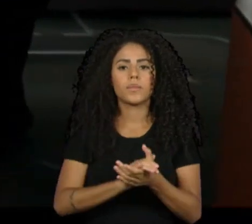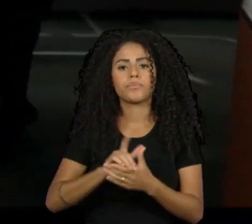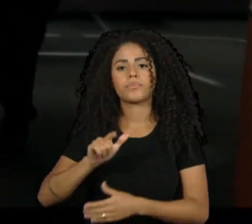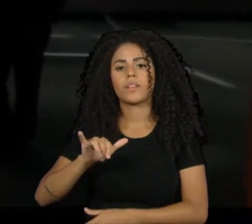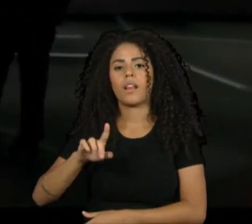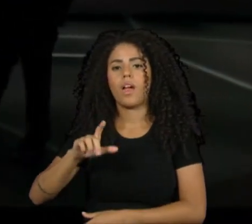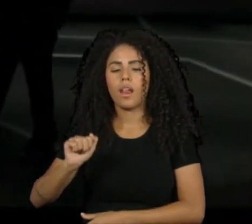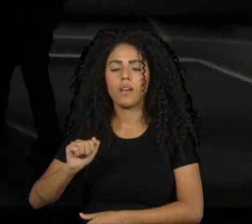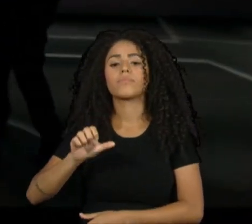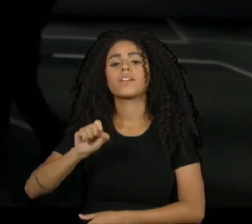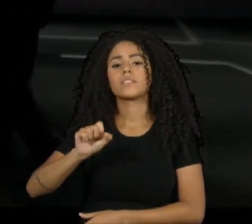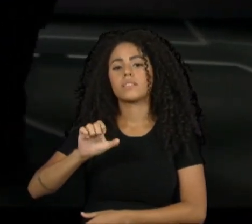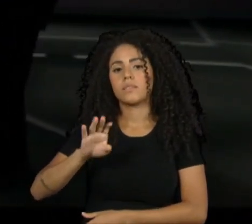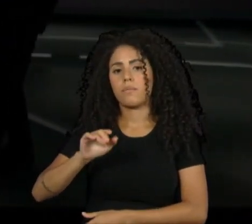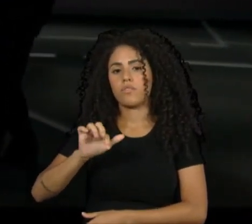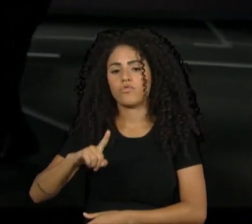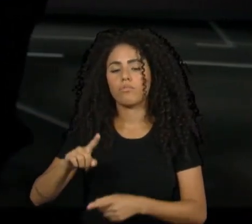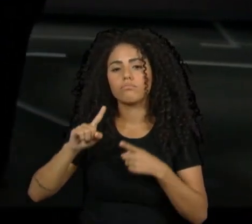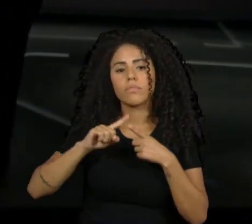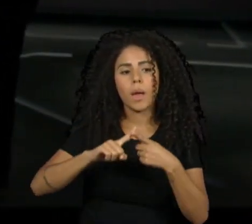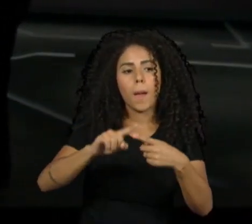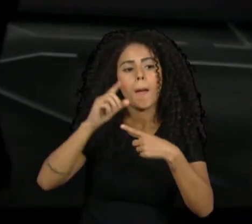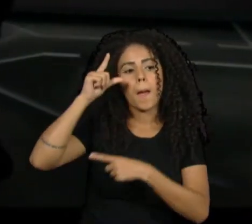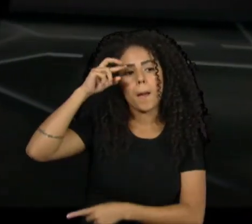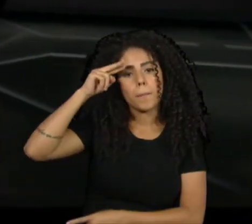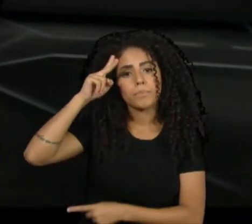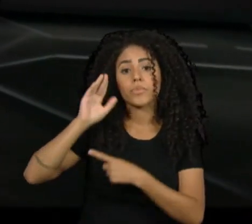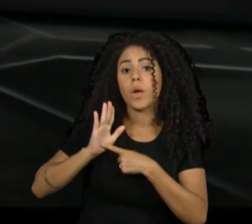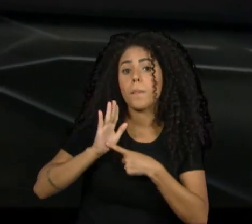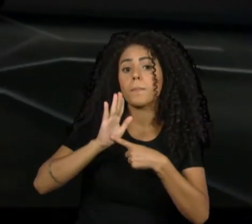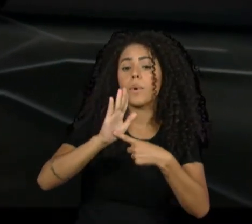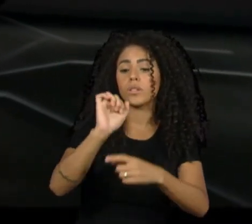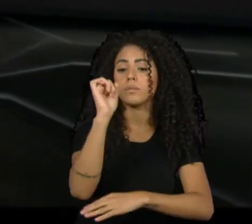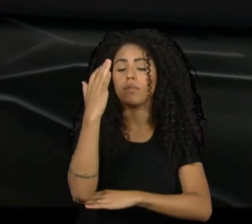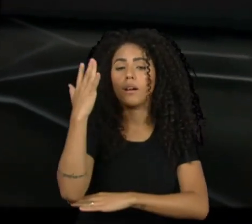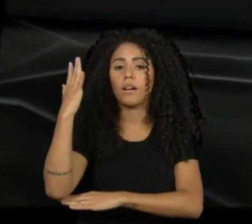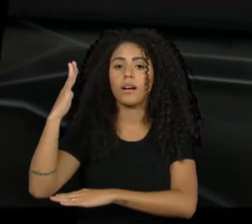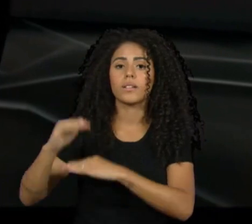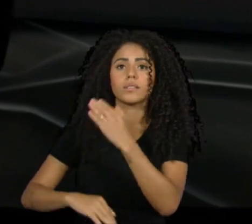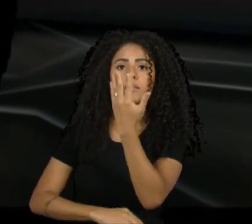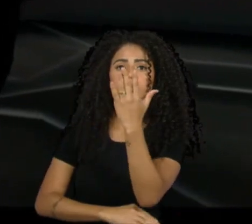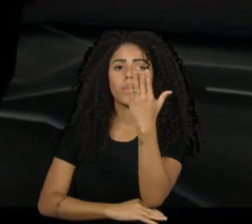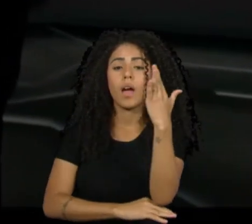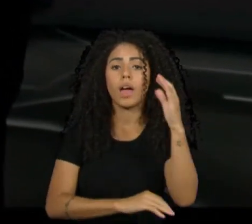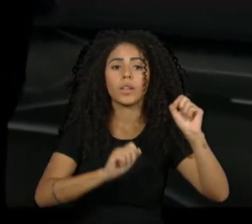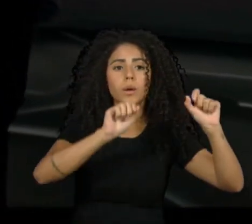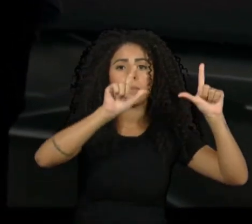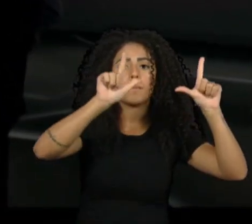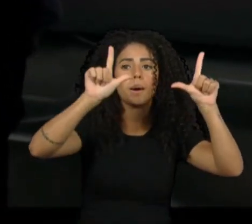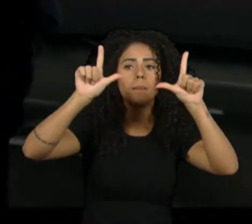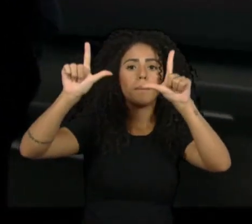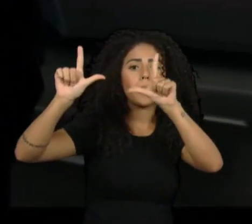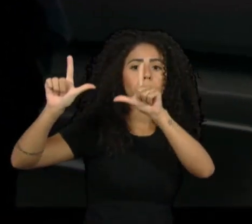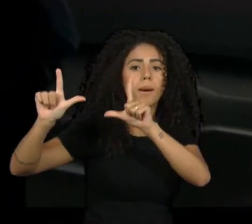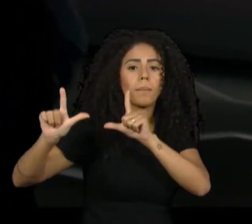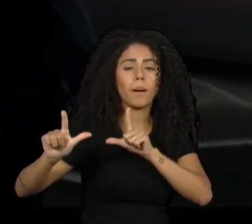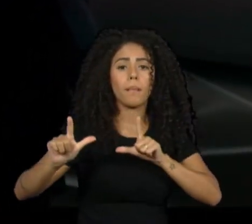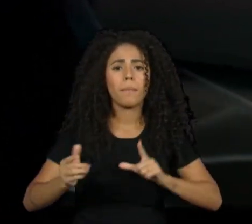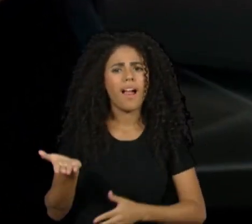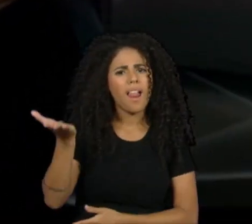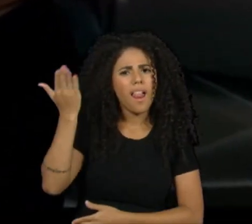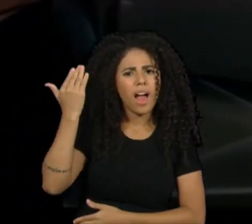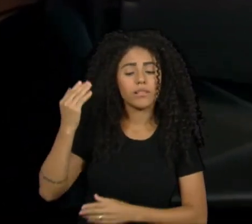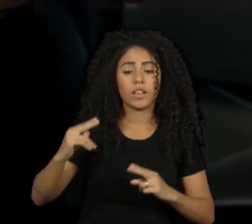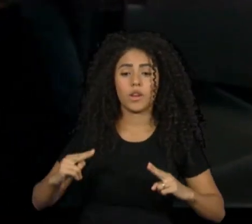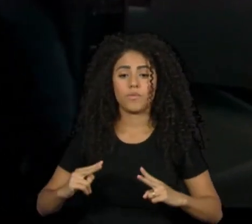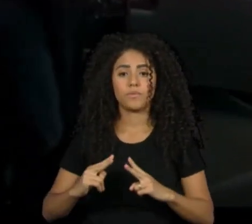Sebastião Salgado apresentam a exposição Amazônia, quando ainda estavam em cartaz em Paris. As imagens